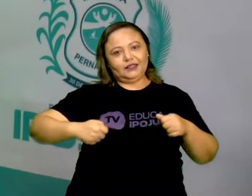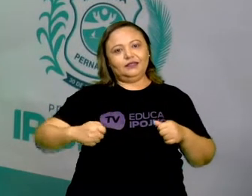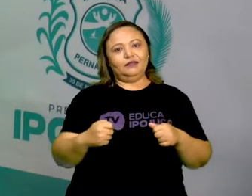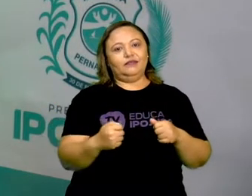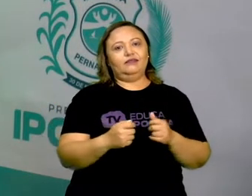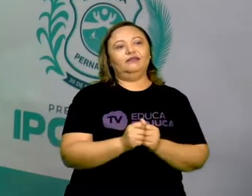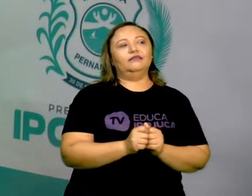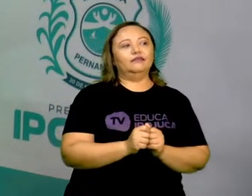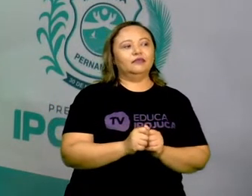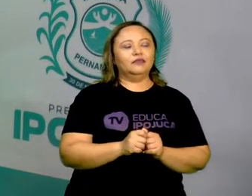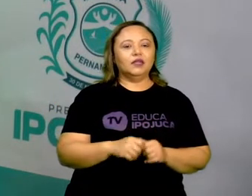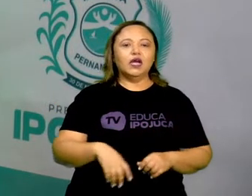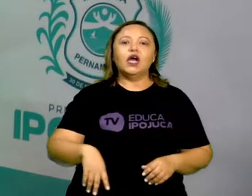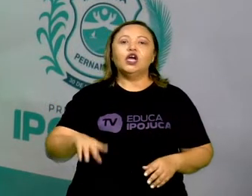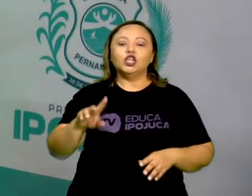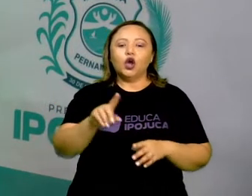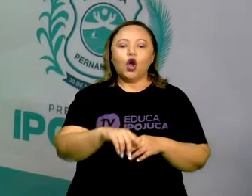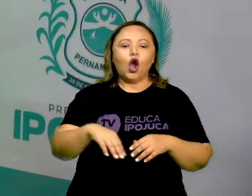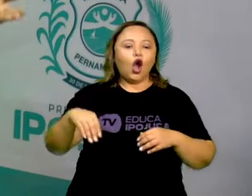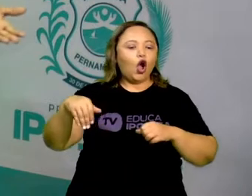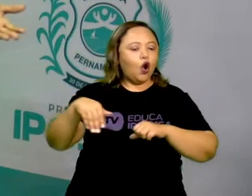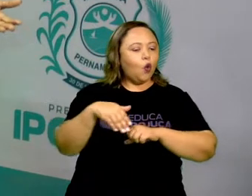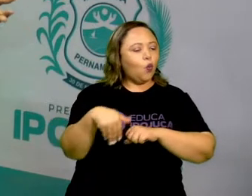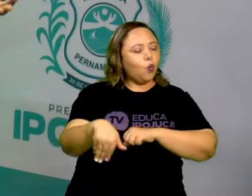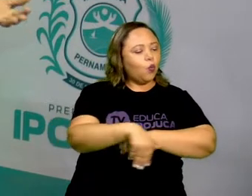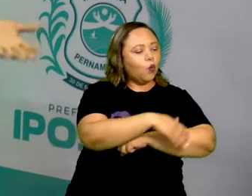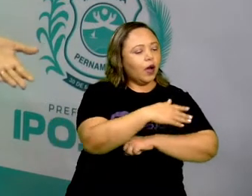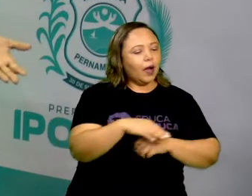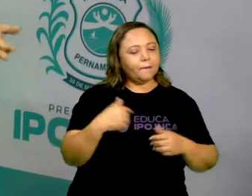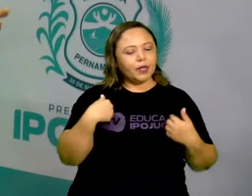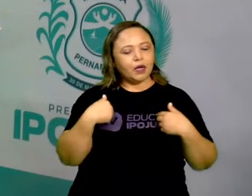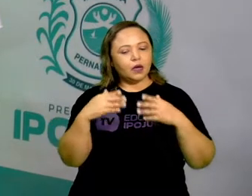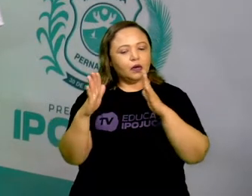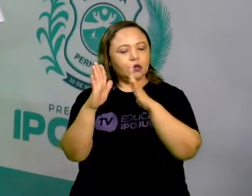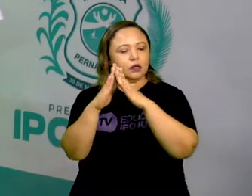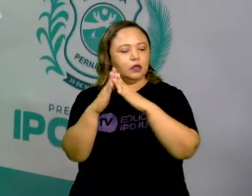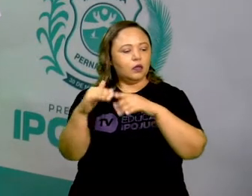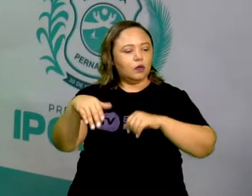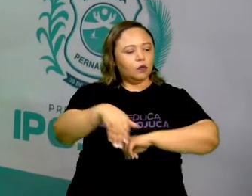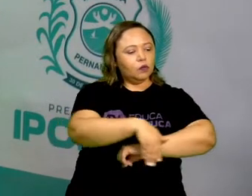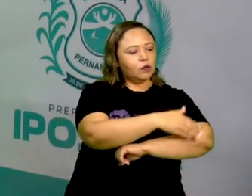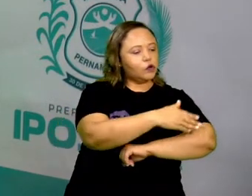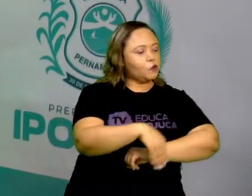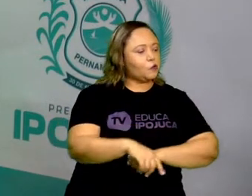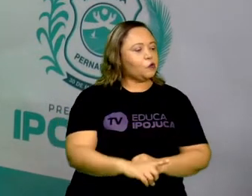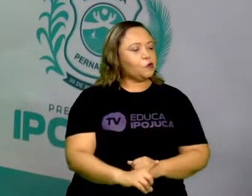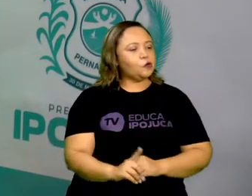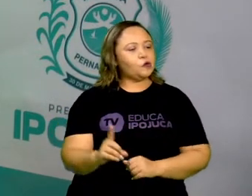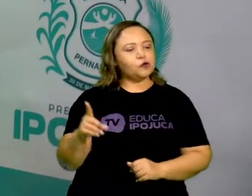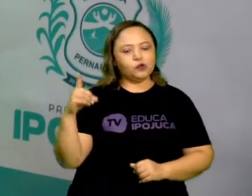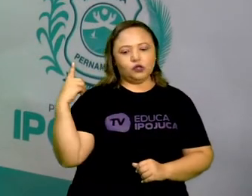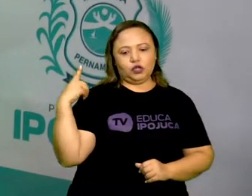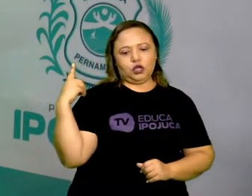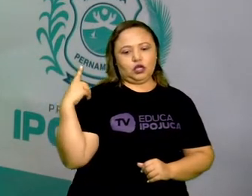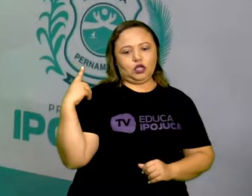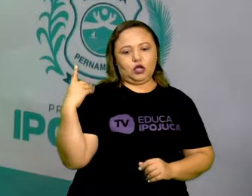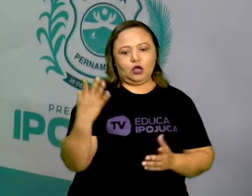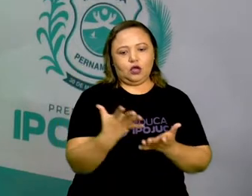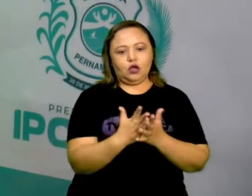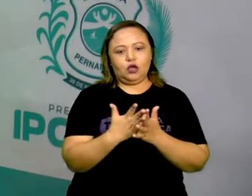Só na direita, só disse isso. Direita de quê? Da farmácia, do hospital, entendeu? Então, aqui,